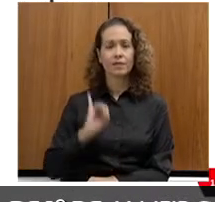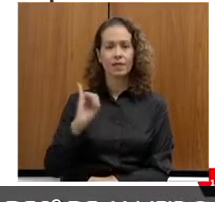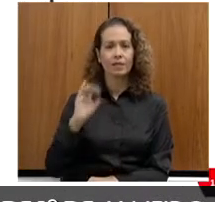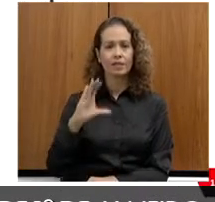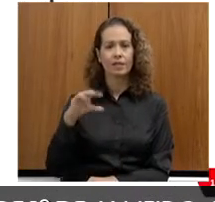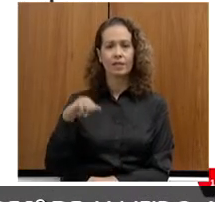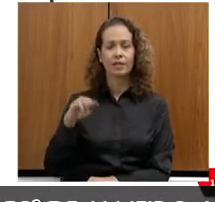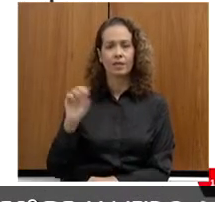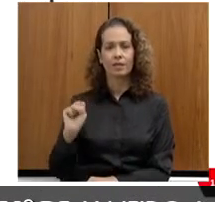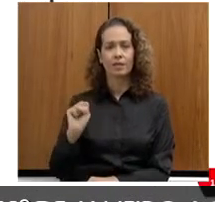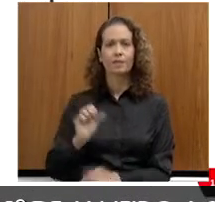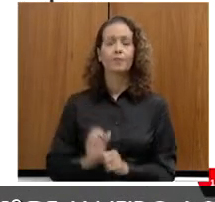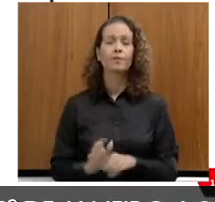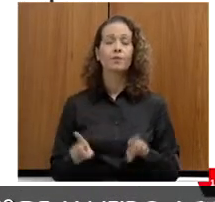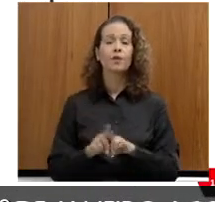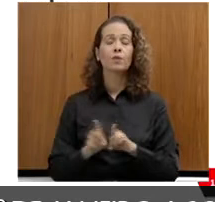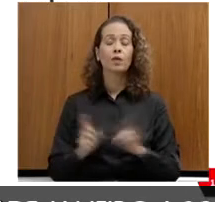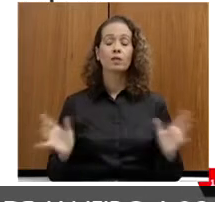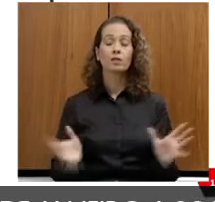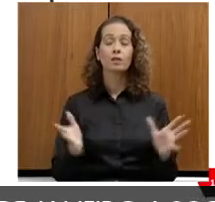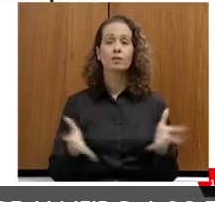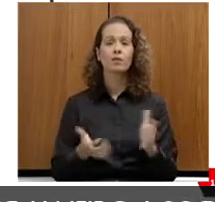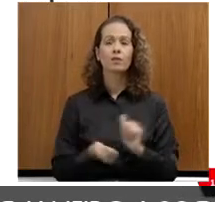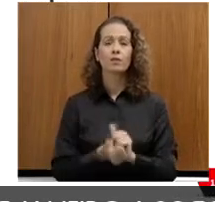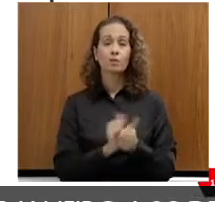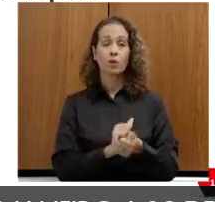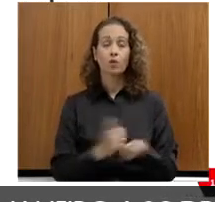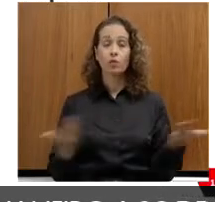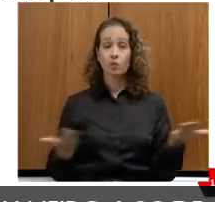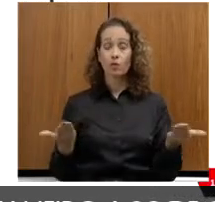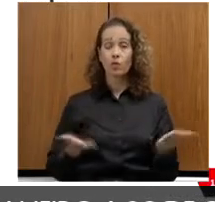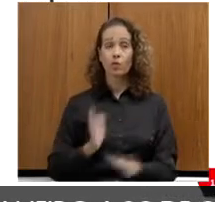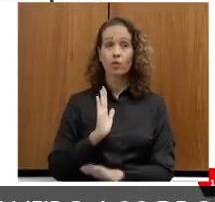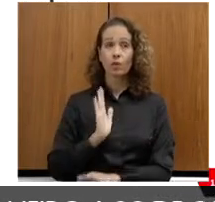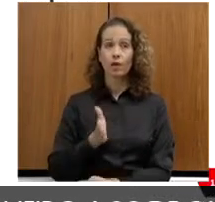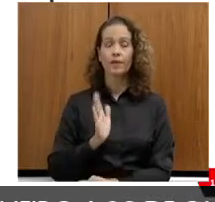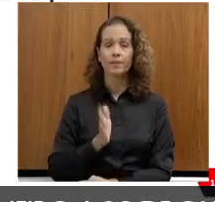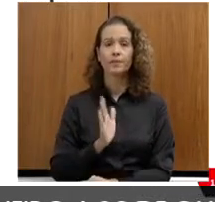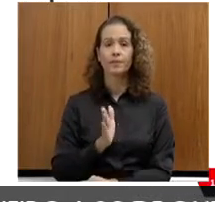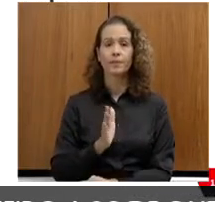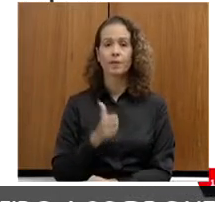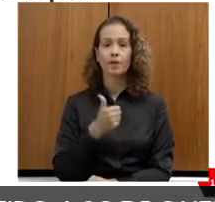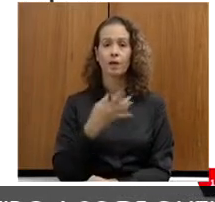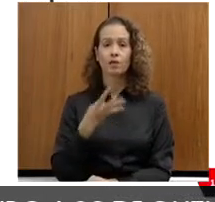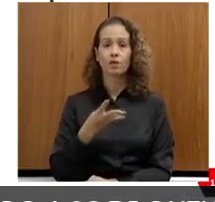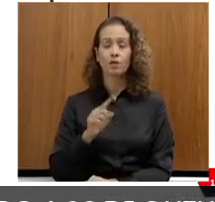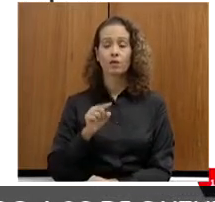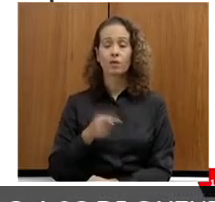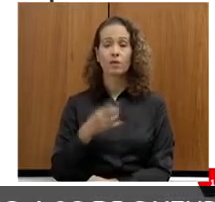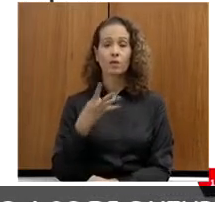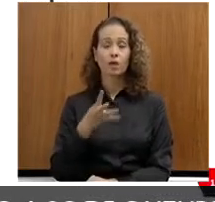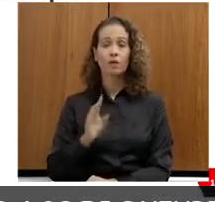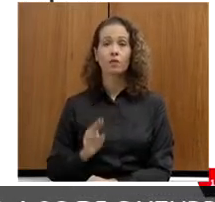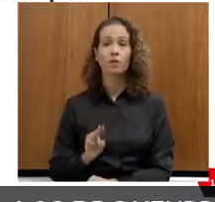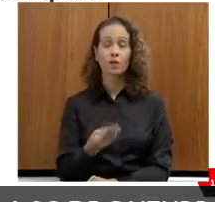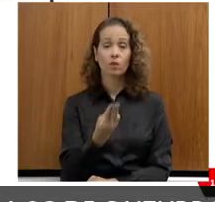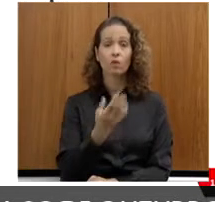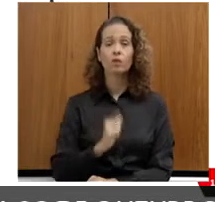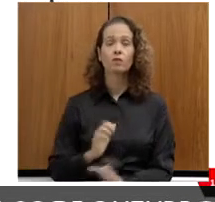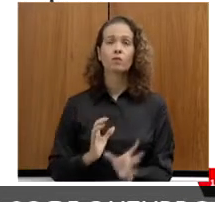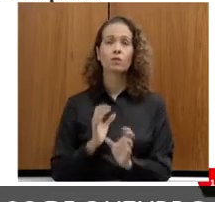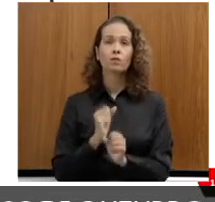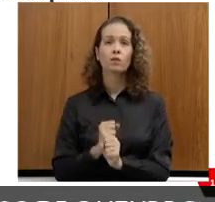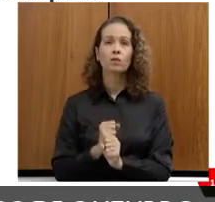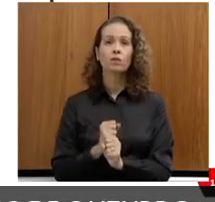Além de incentivo de esportes, hoje a gente já captou 19,4 milhões com 53 mil beneficiários em